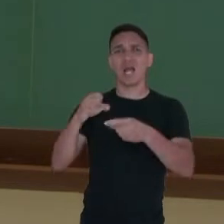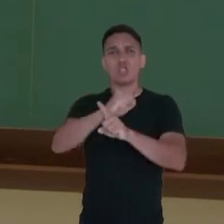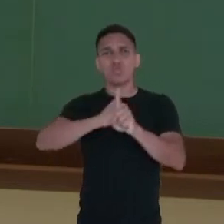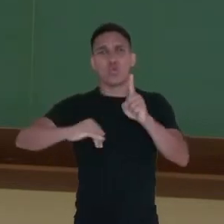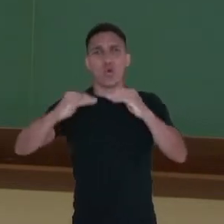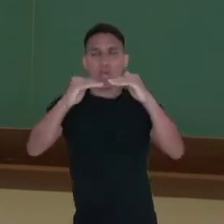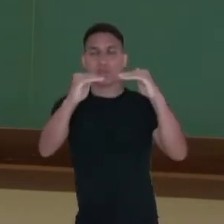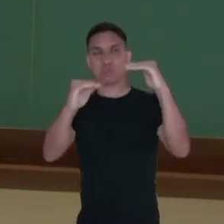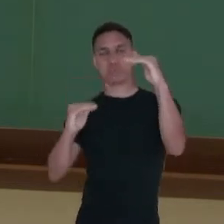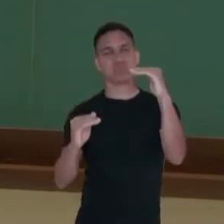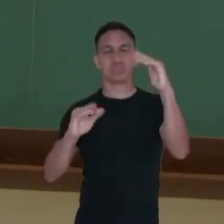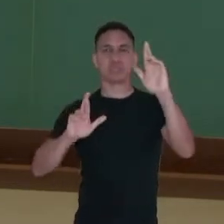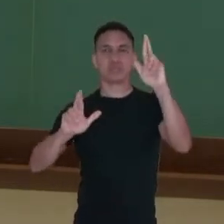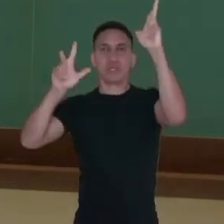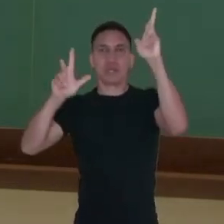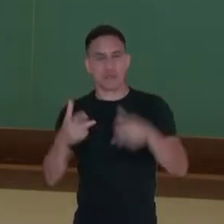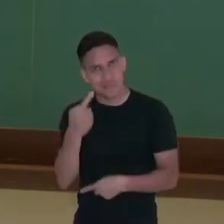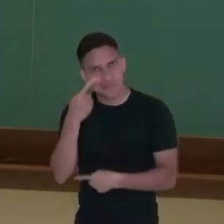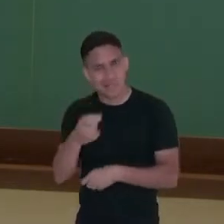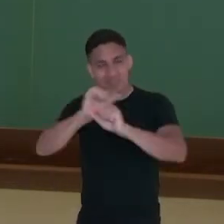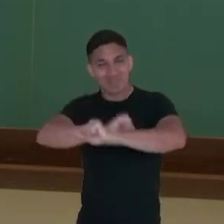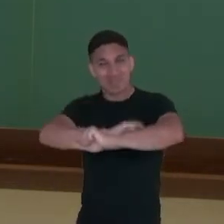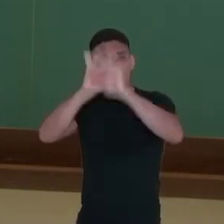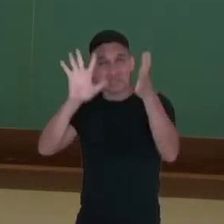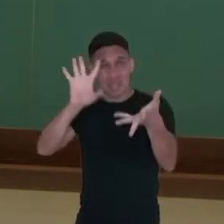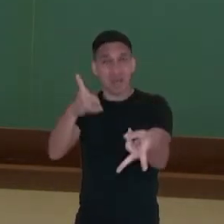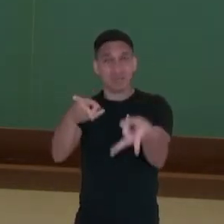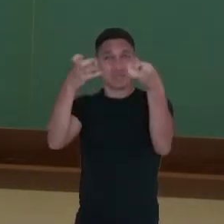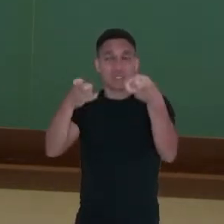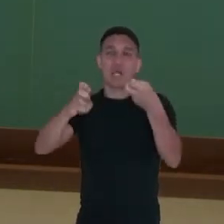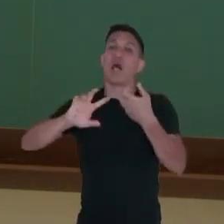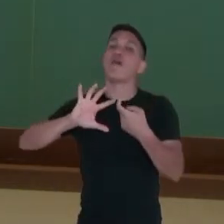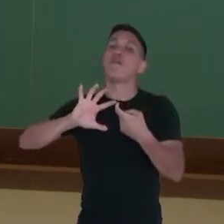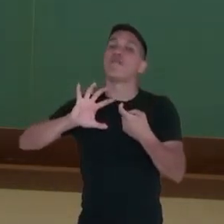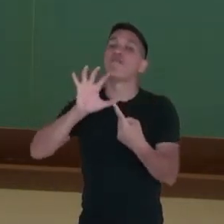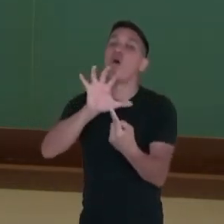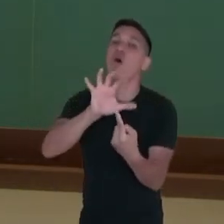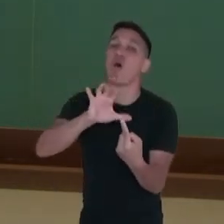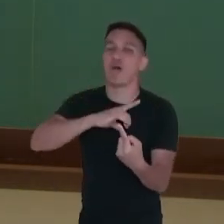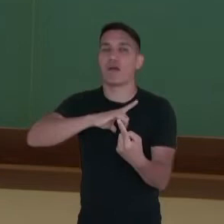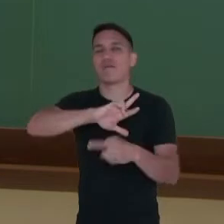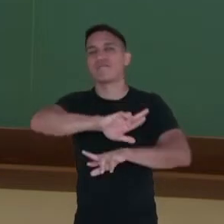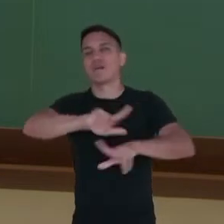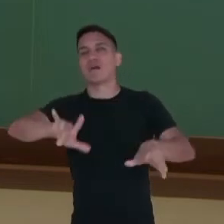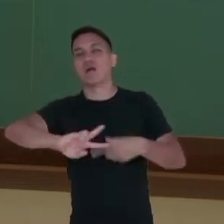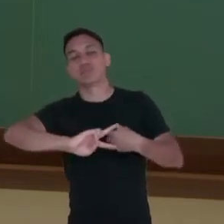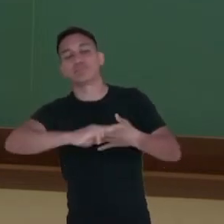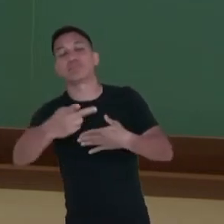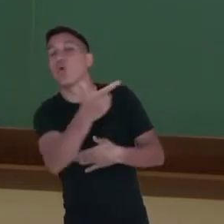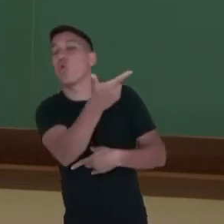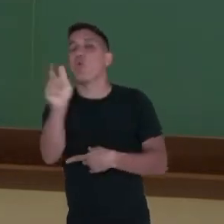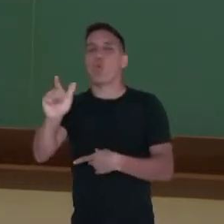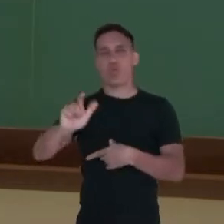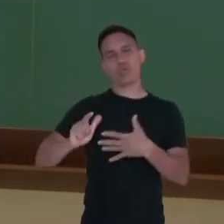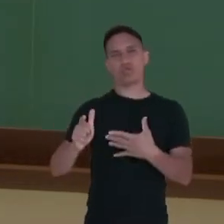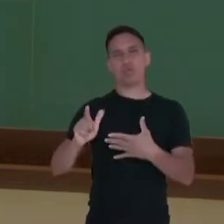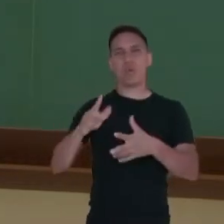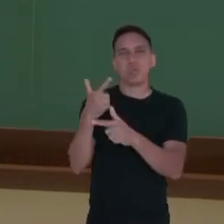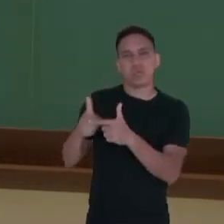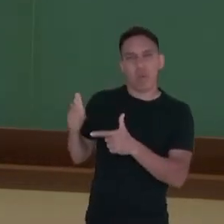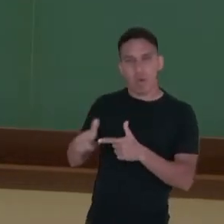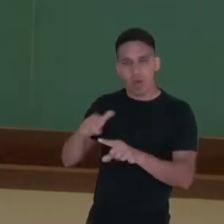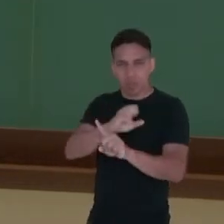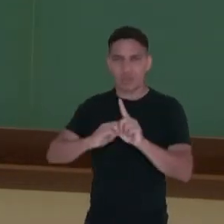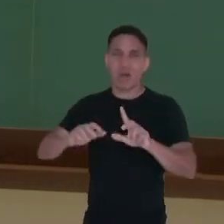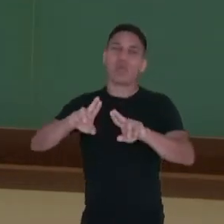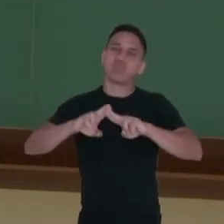aqui e que influencia em várias outras questões sociais na região. Então, a desigualdade social